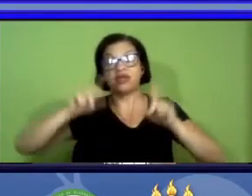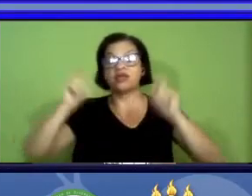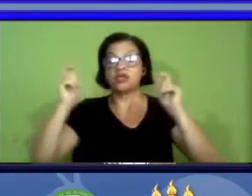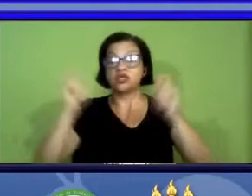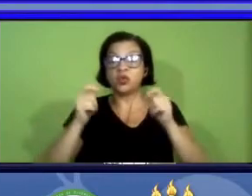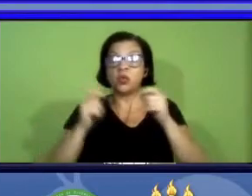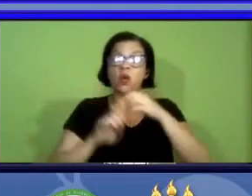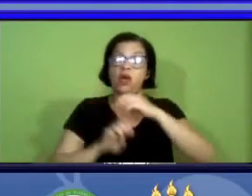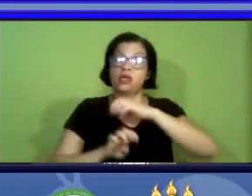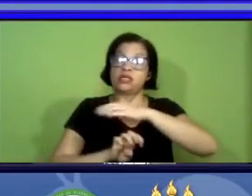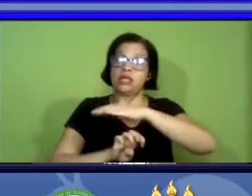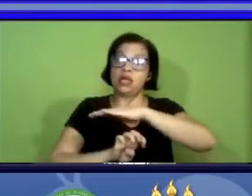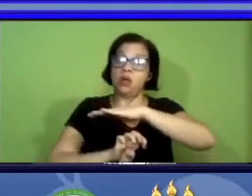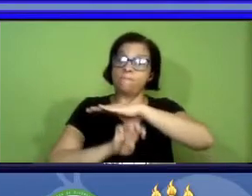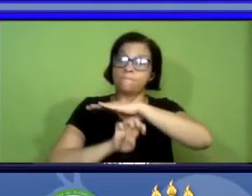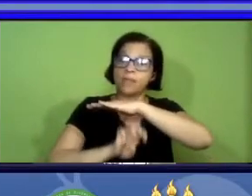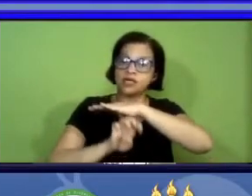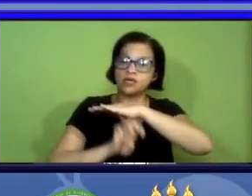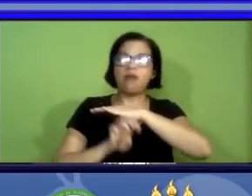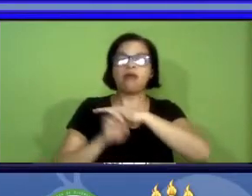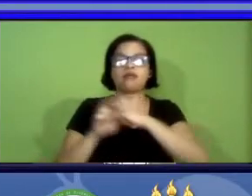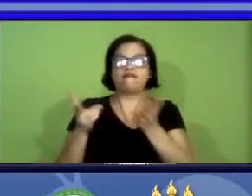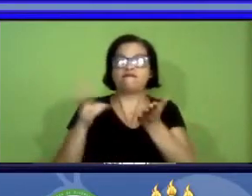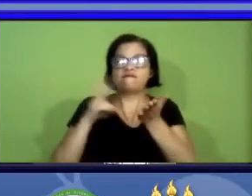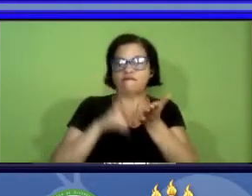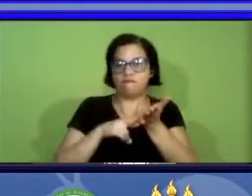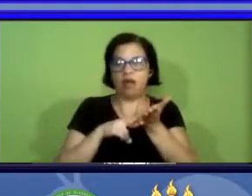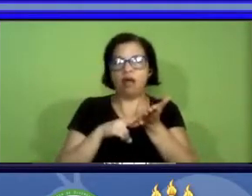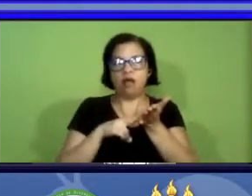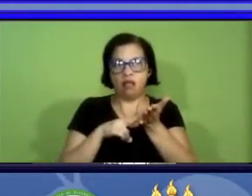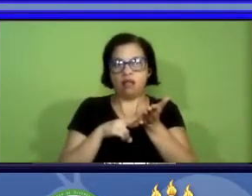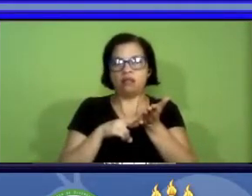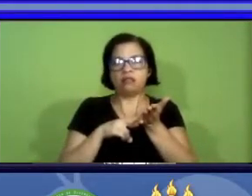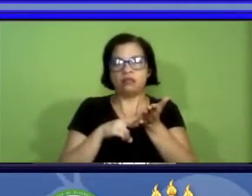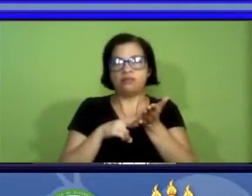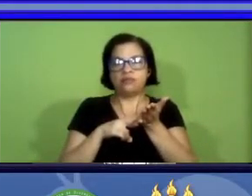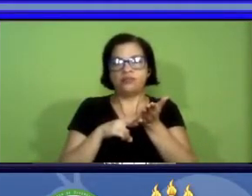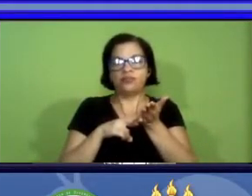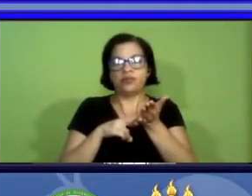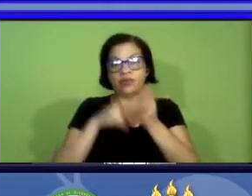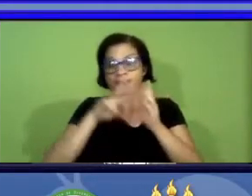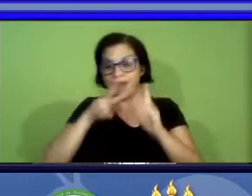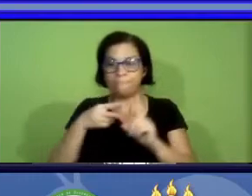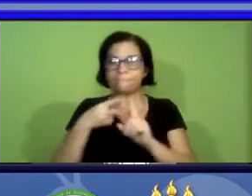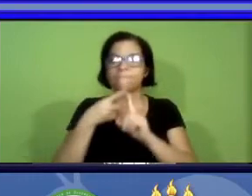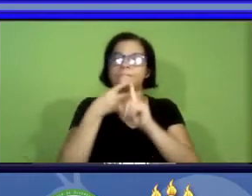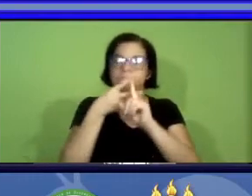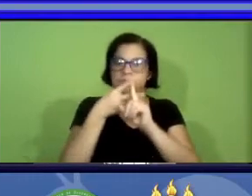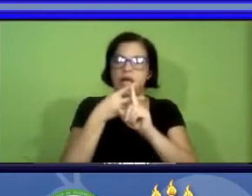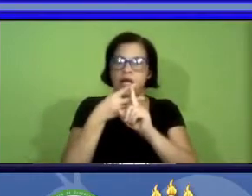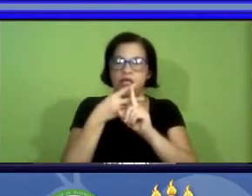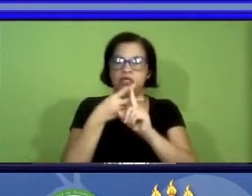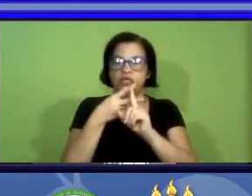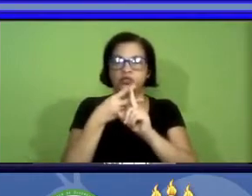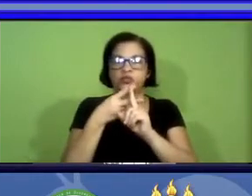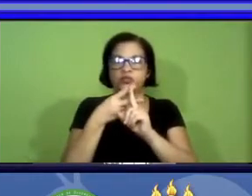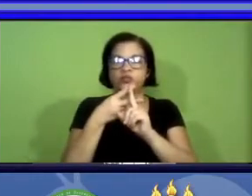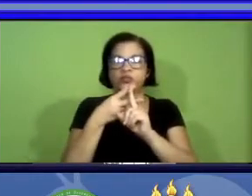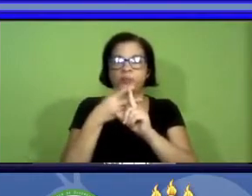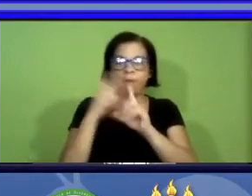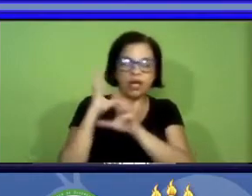espécie válida e uma espécie a mais para ser